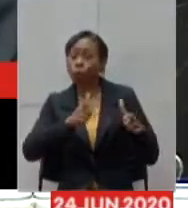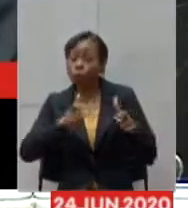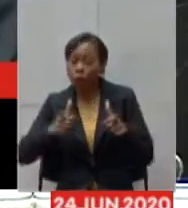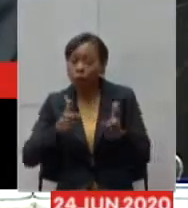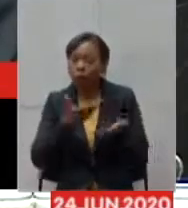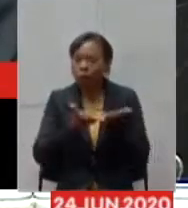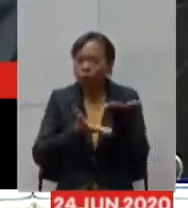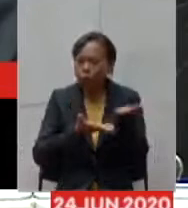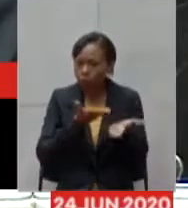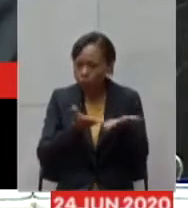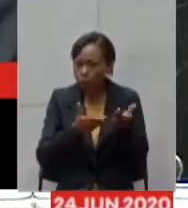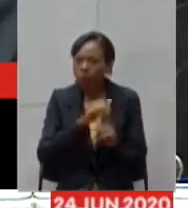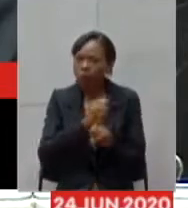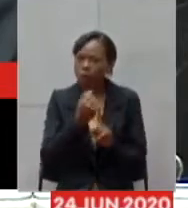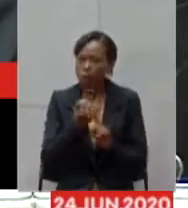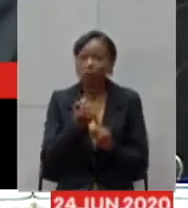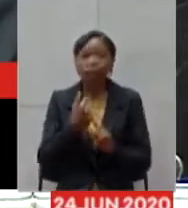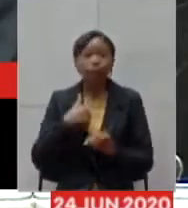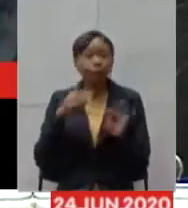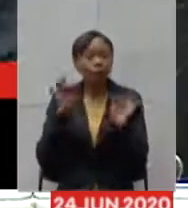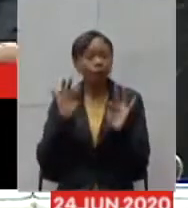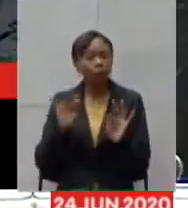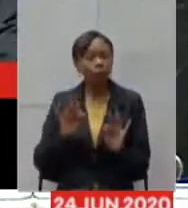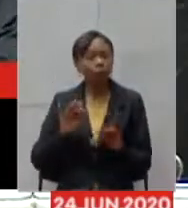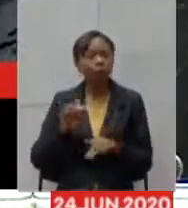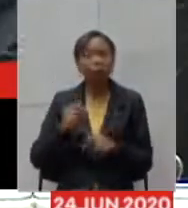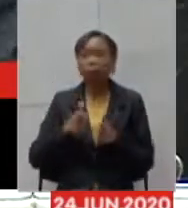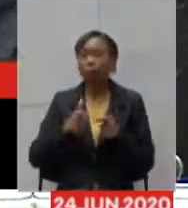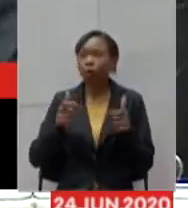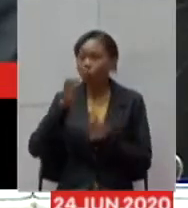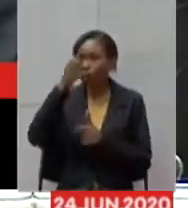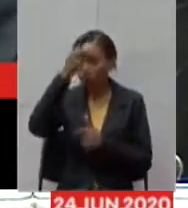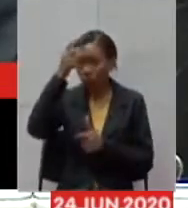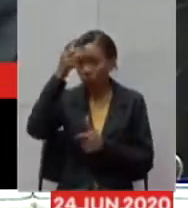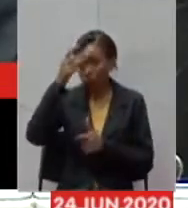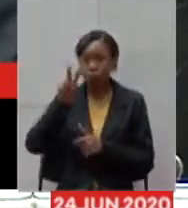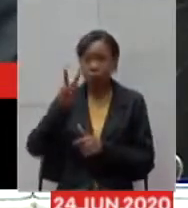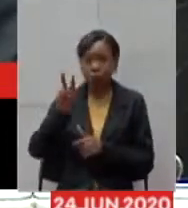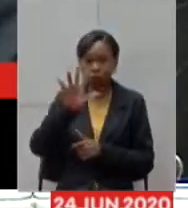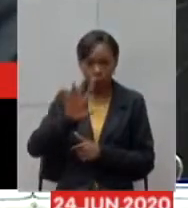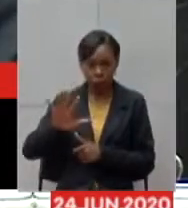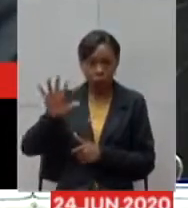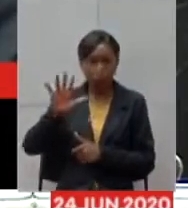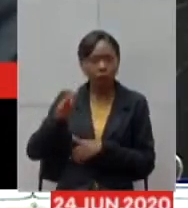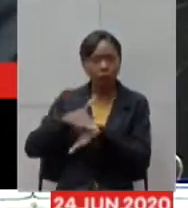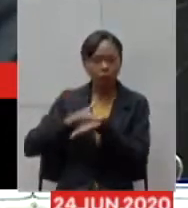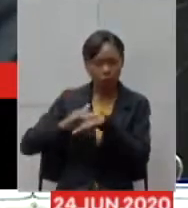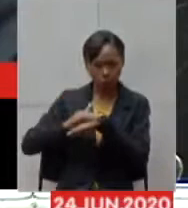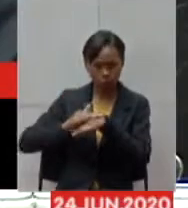porque a grande maioria dos prefeitos do Vale do Aço depois da nossa conversa eles efetivamente